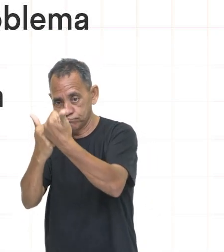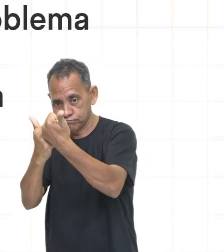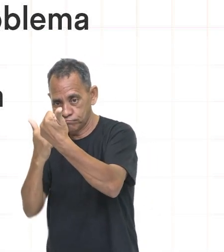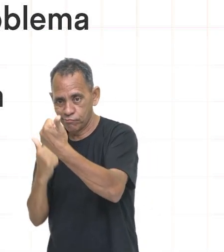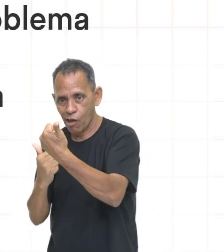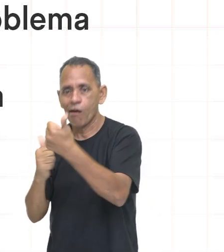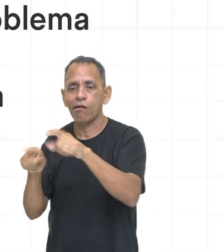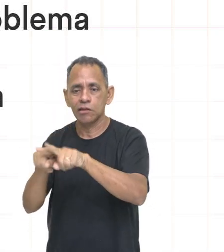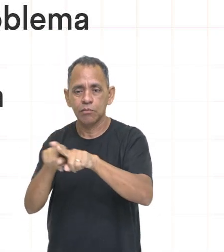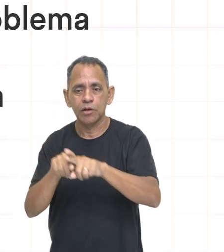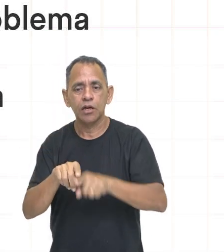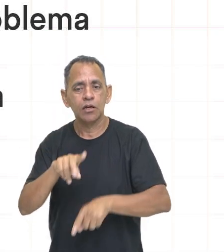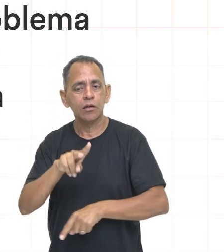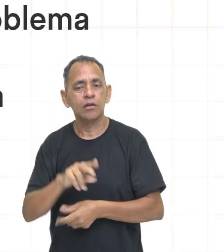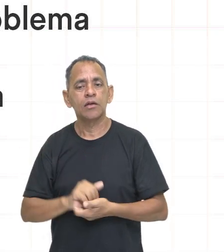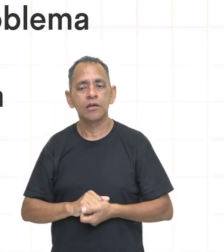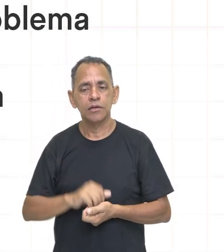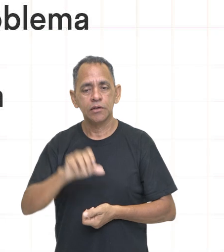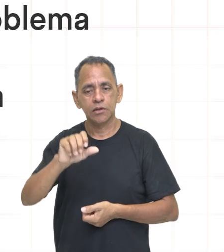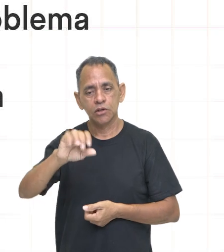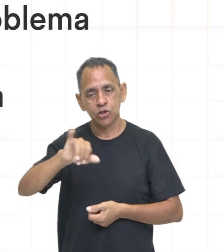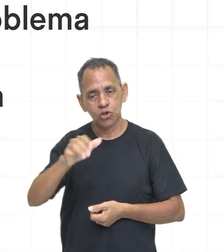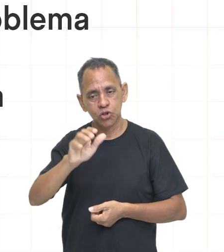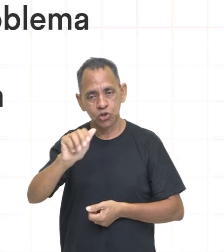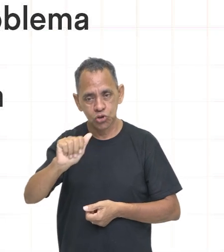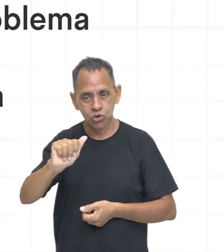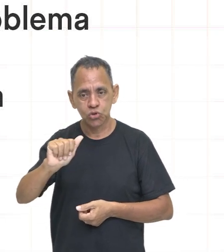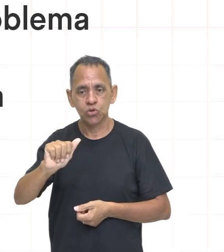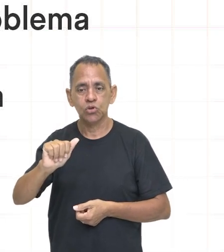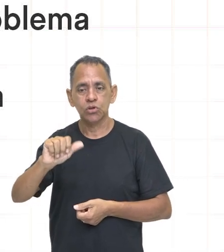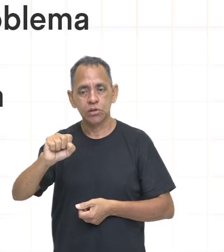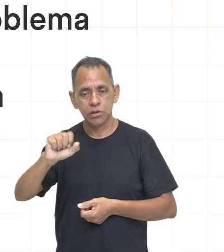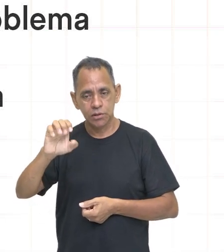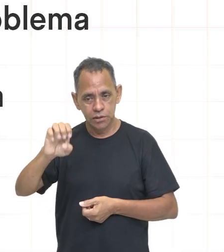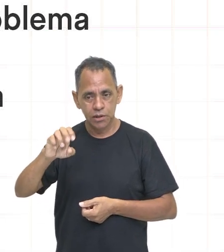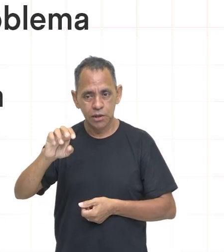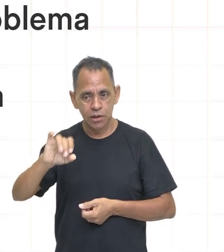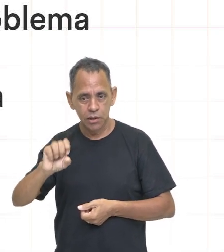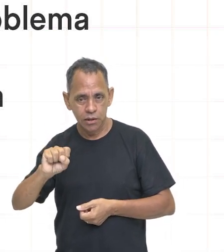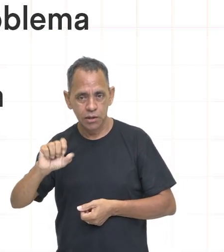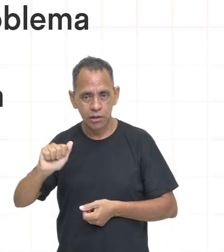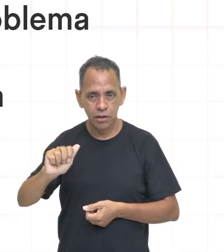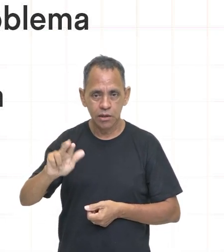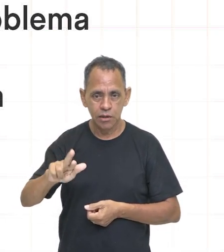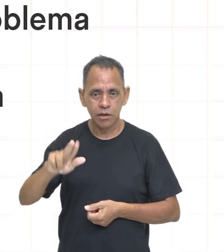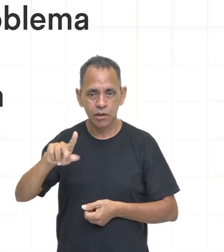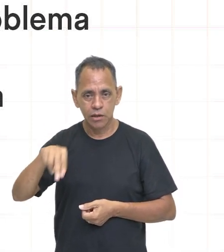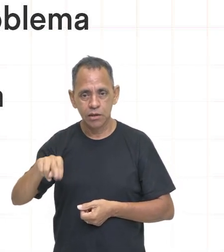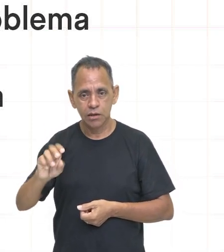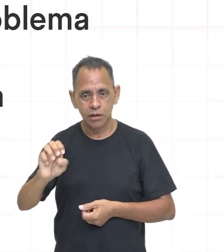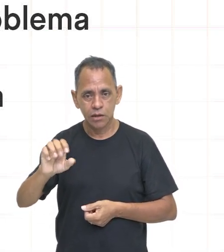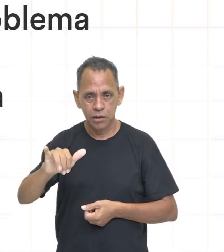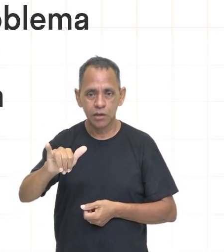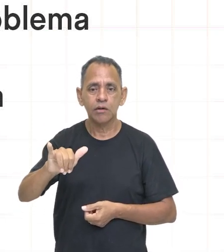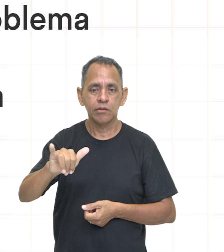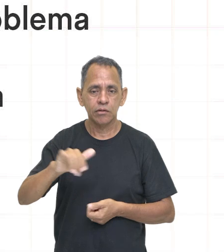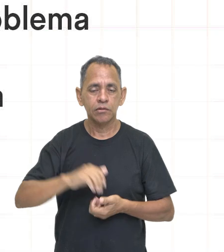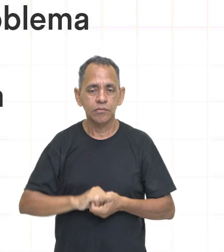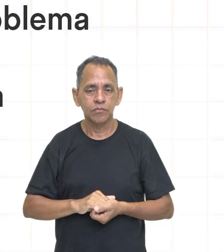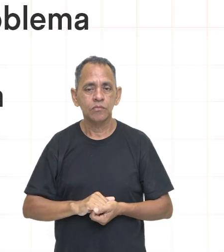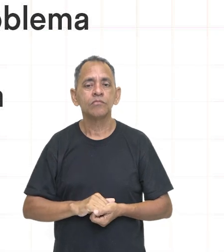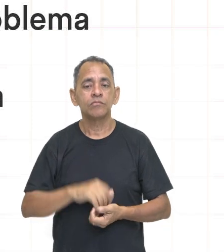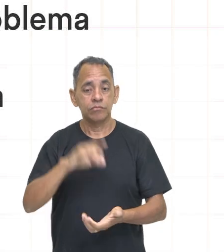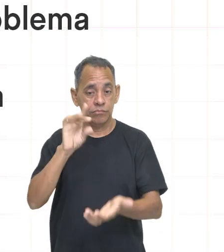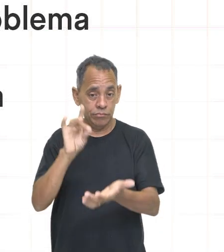após o regime militar, muito embora quem tivesse, de fato, ganhado a eleição foi o Tancredo Neves. O José